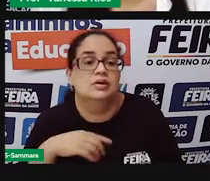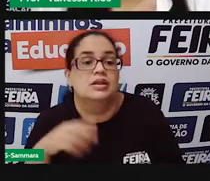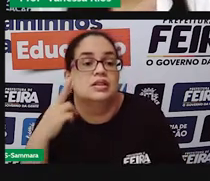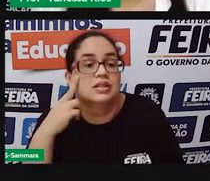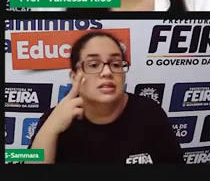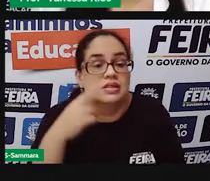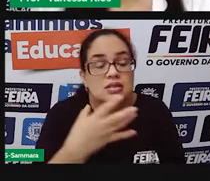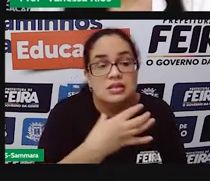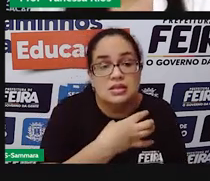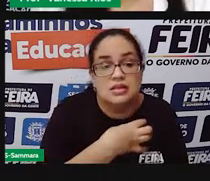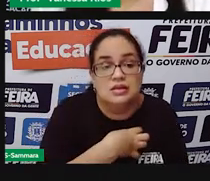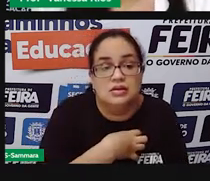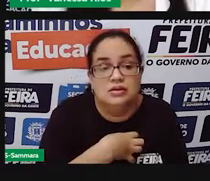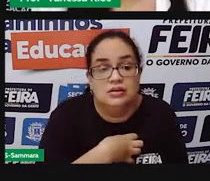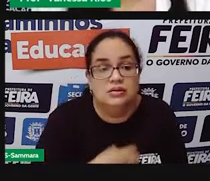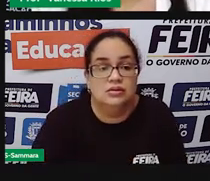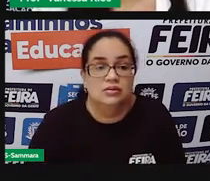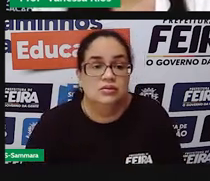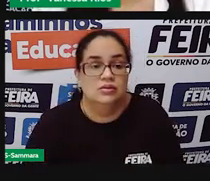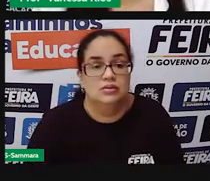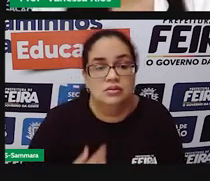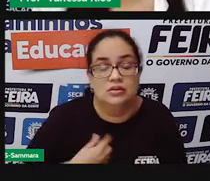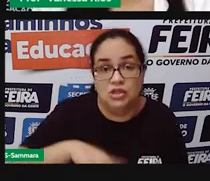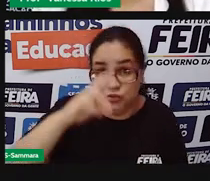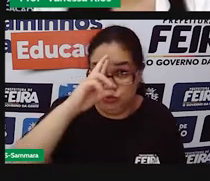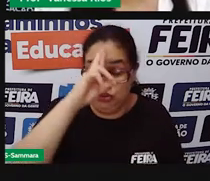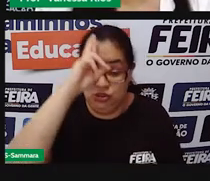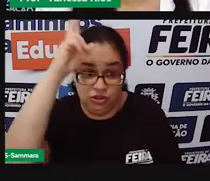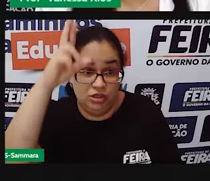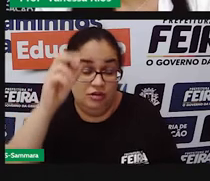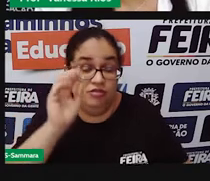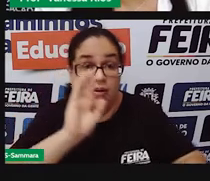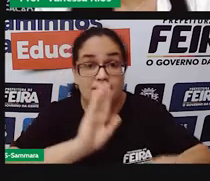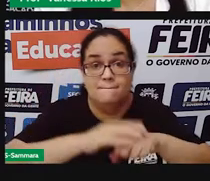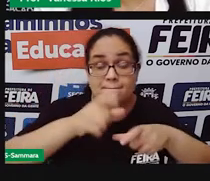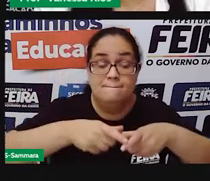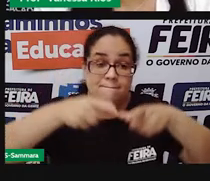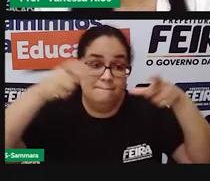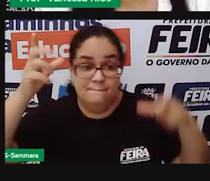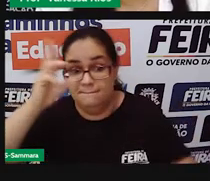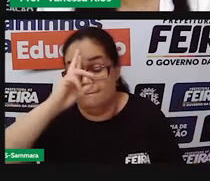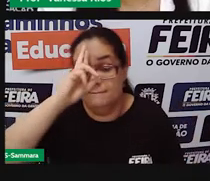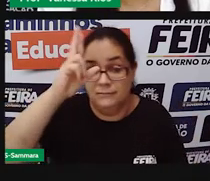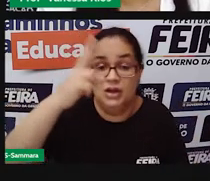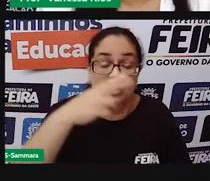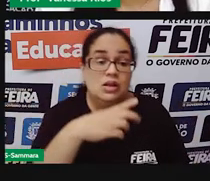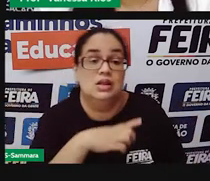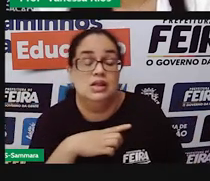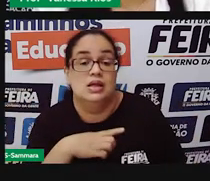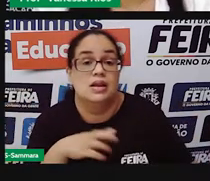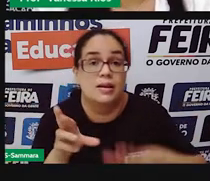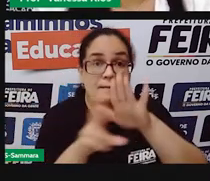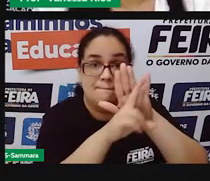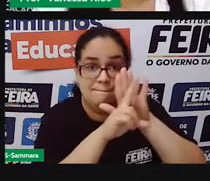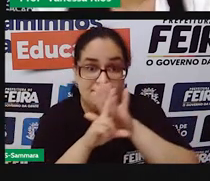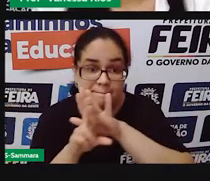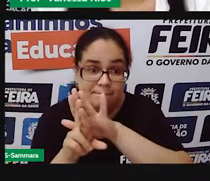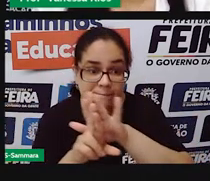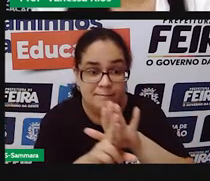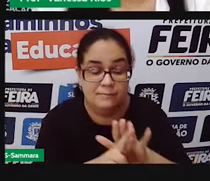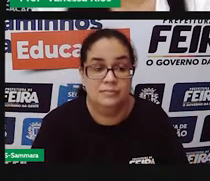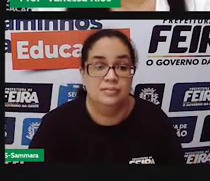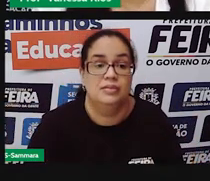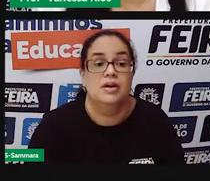impressão de achar que o poder executivo é o chefe maior. Realmente, ele tem aí, ele representa, né, a liderança,